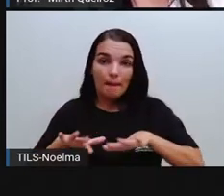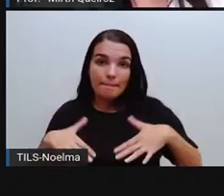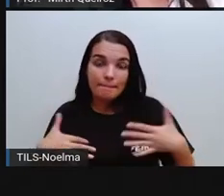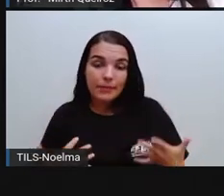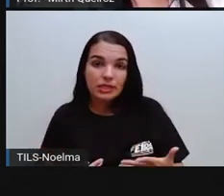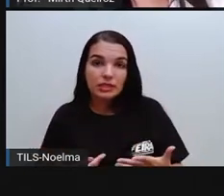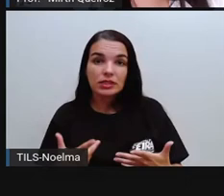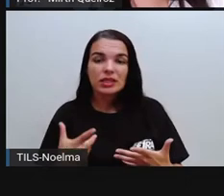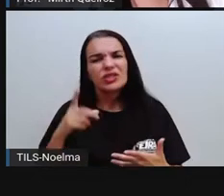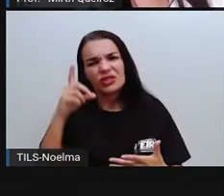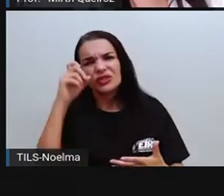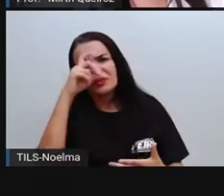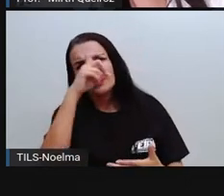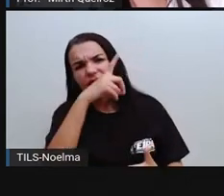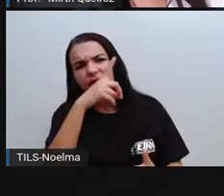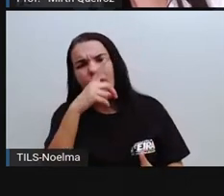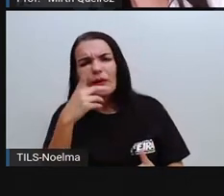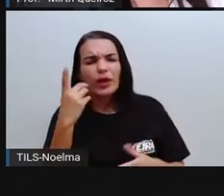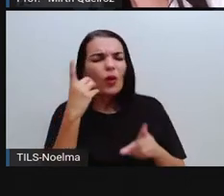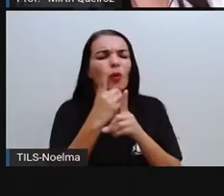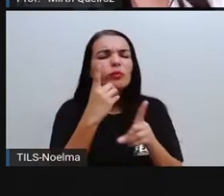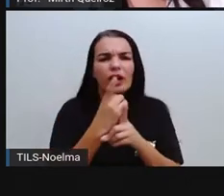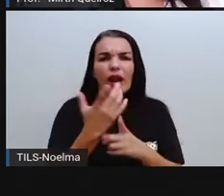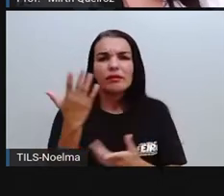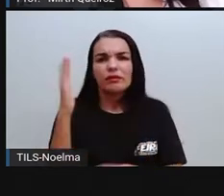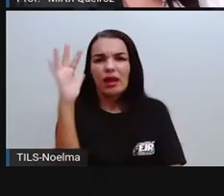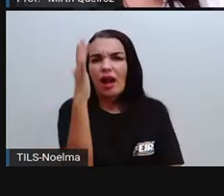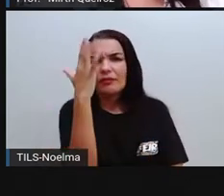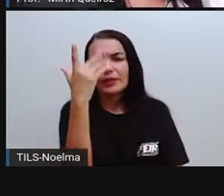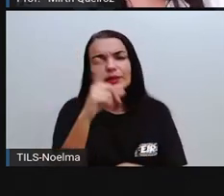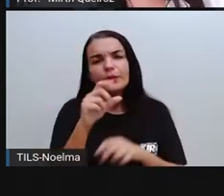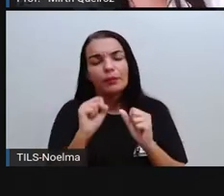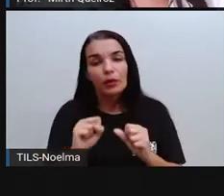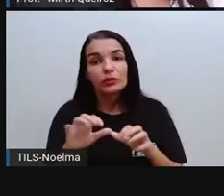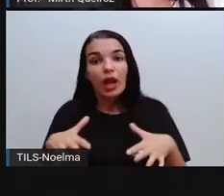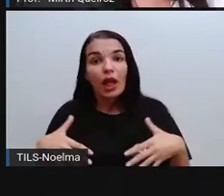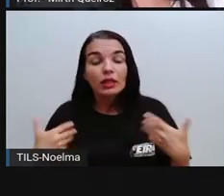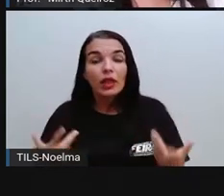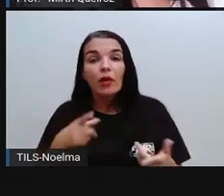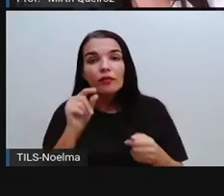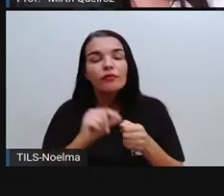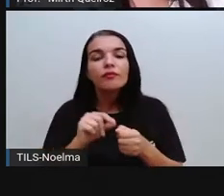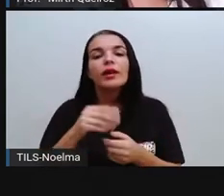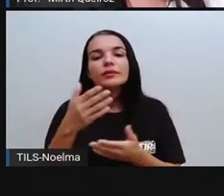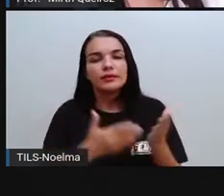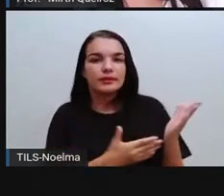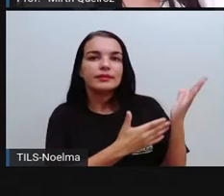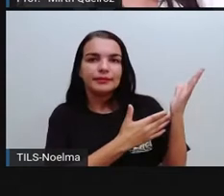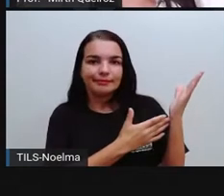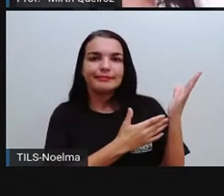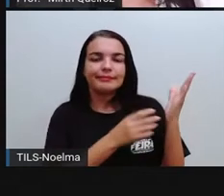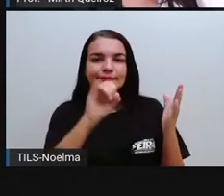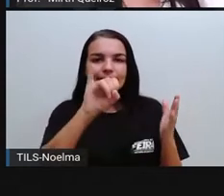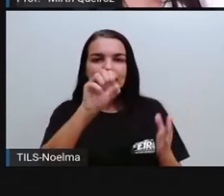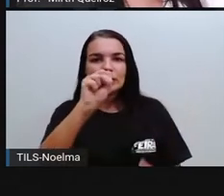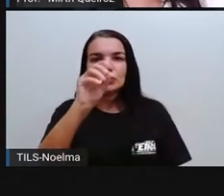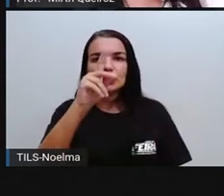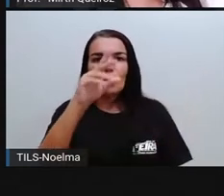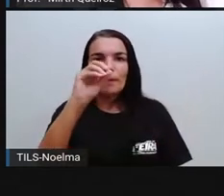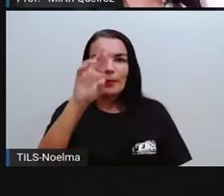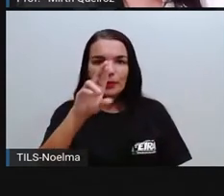construírem essa madeira é bem difícil, né? É bem complicado. A gente não pode fazer isso. Então nós vamos fazer através do